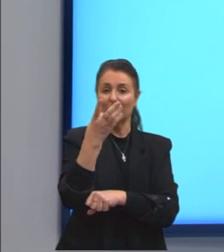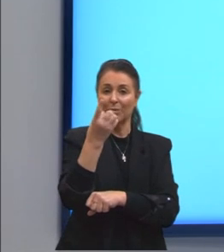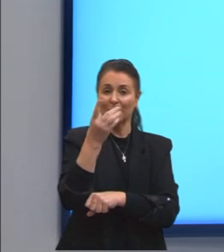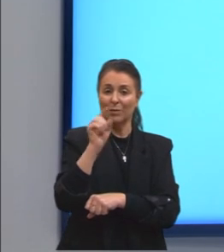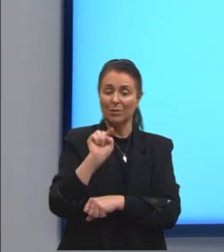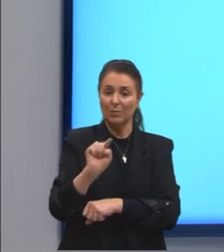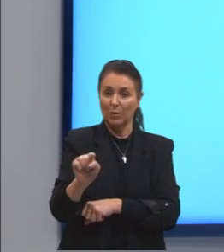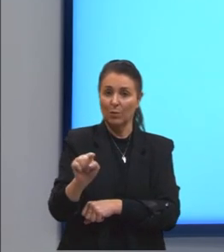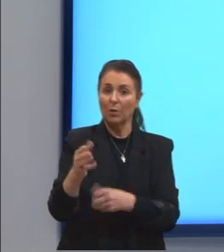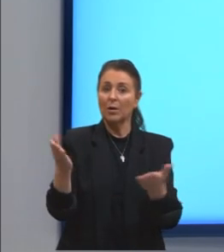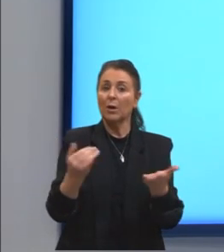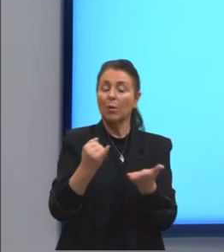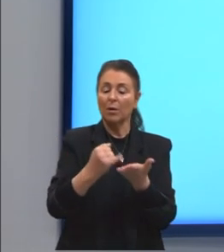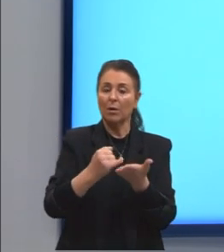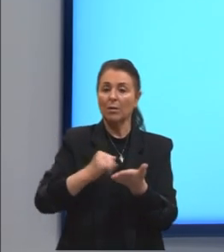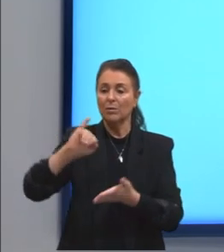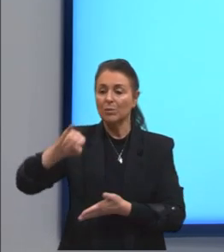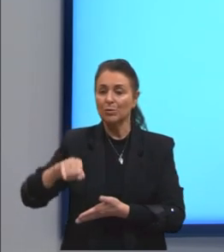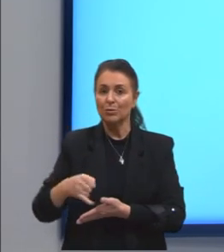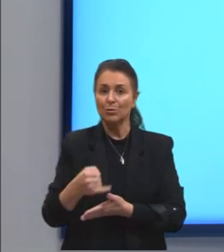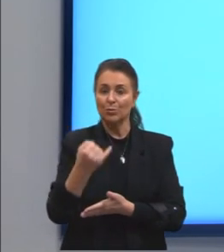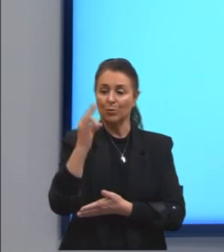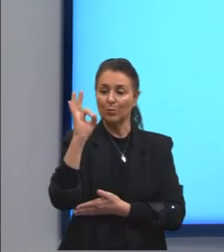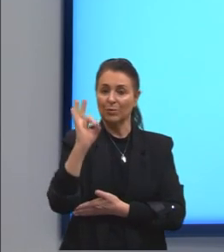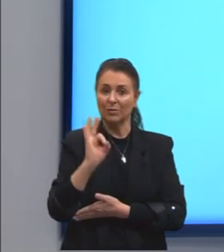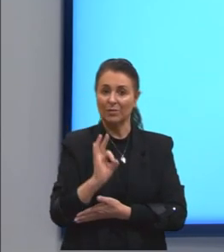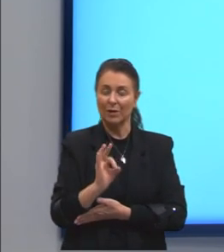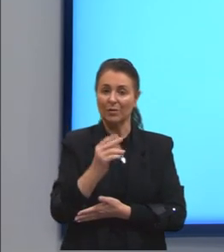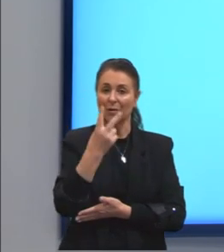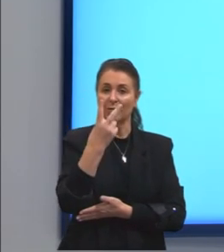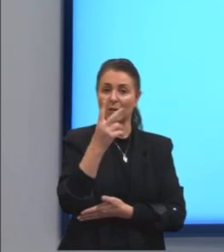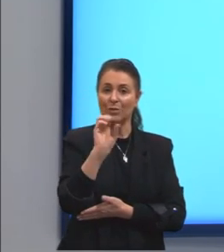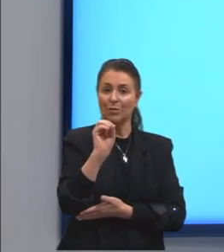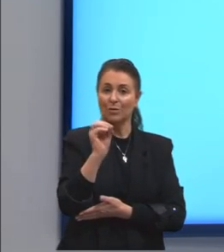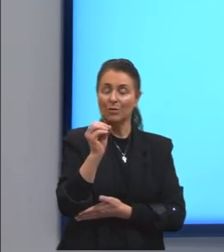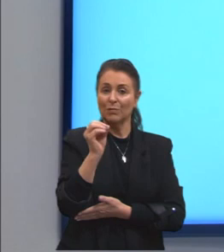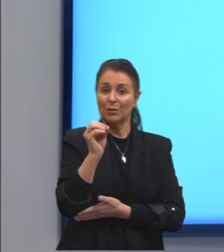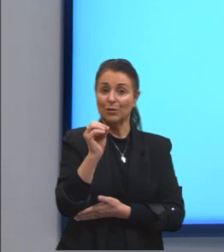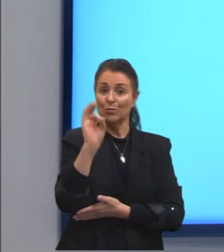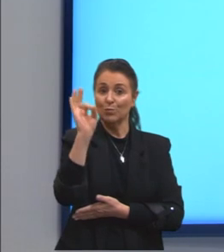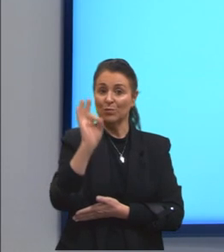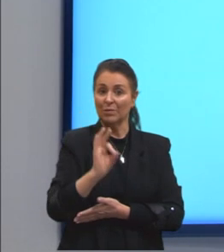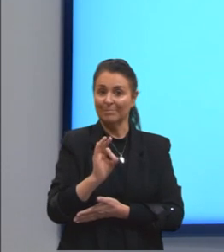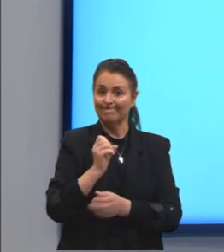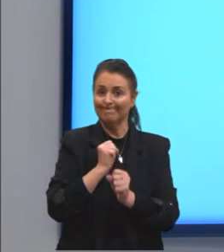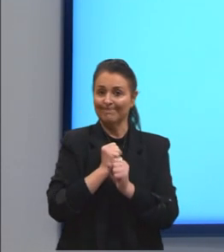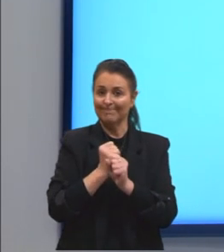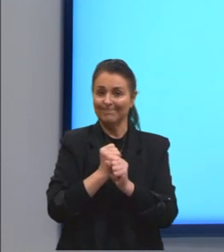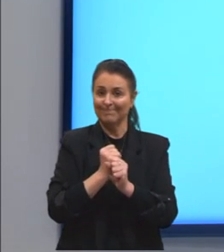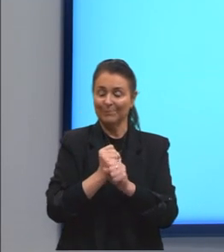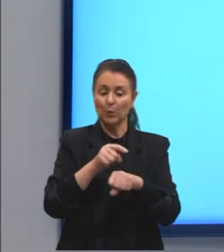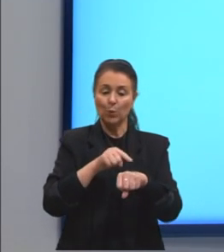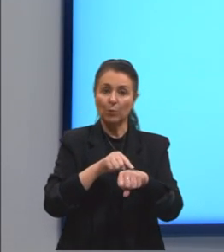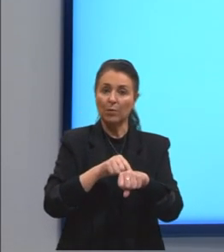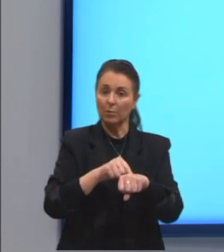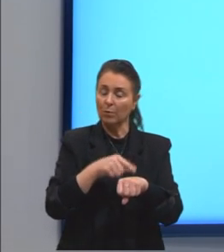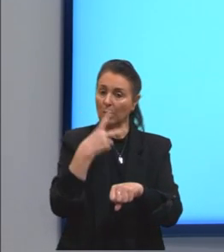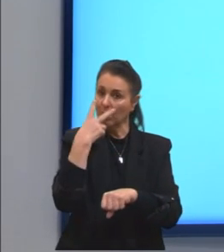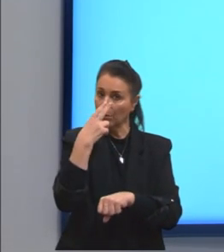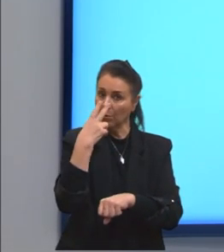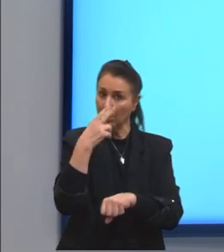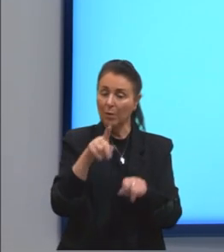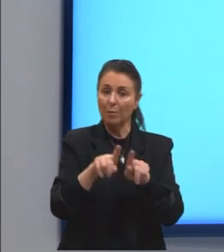taxa, o juro percentual é de 20% ao ano. O tempo continua o mesmo,